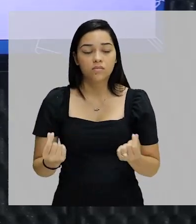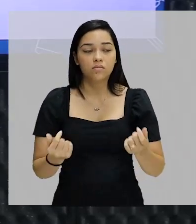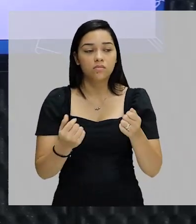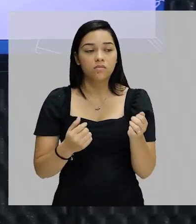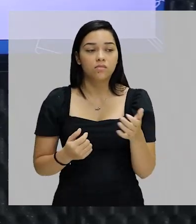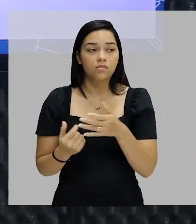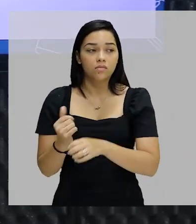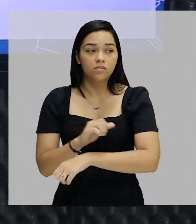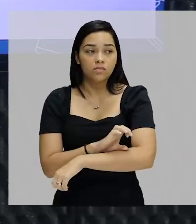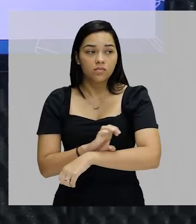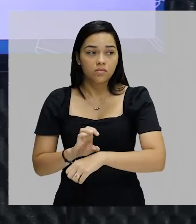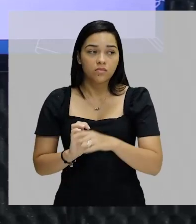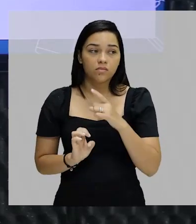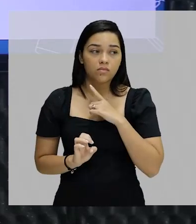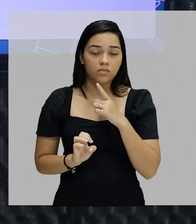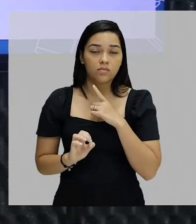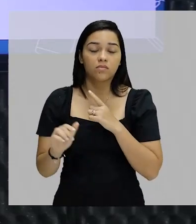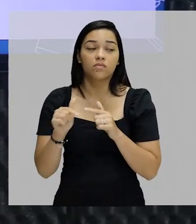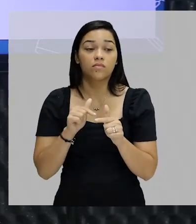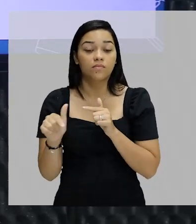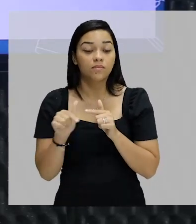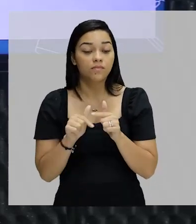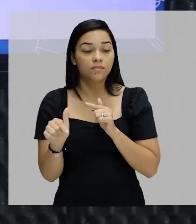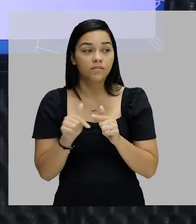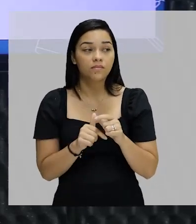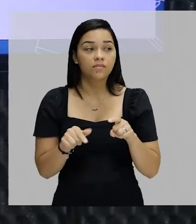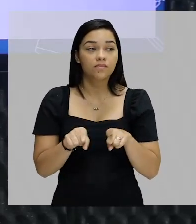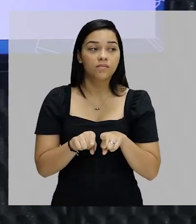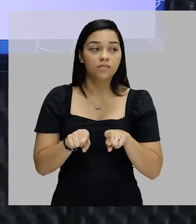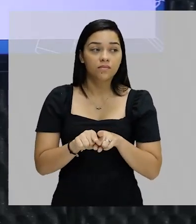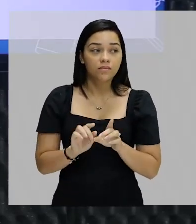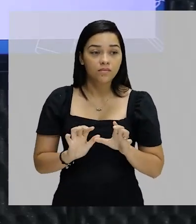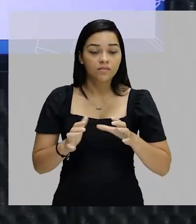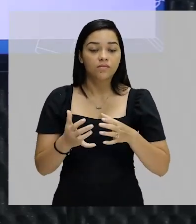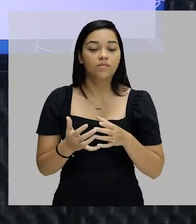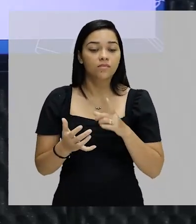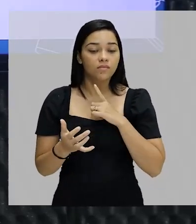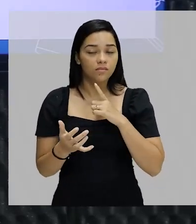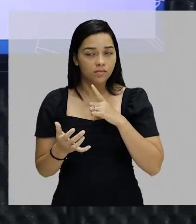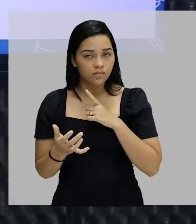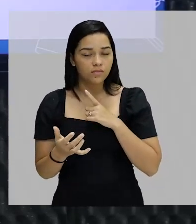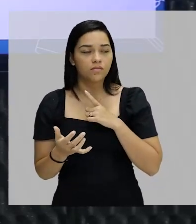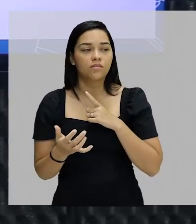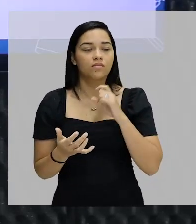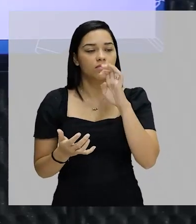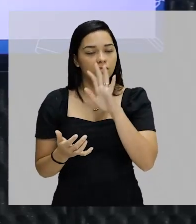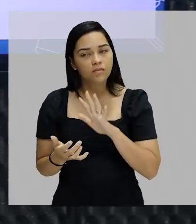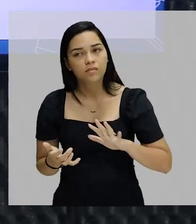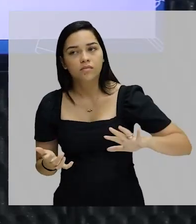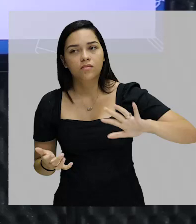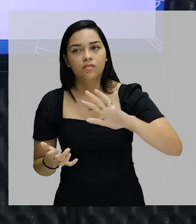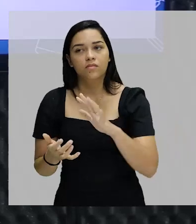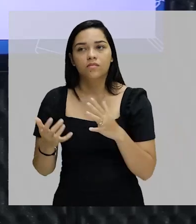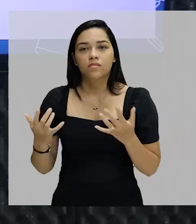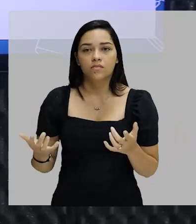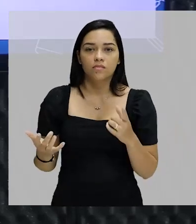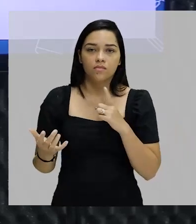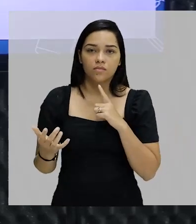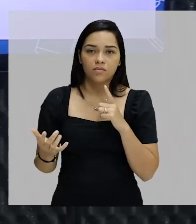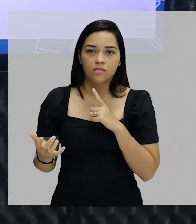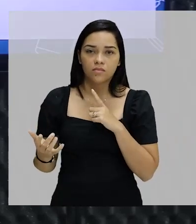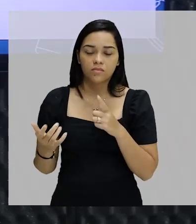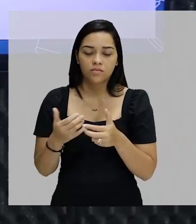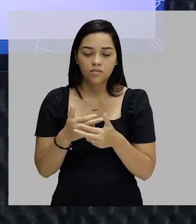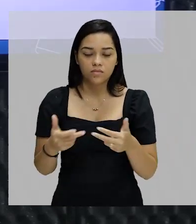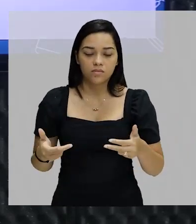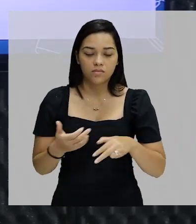nova ética, essa nova visão sobre trabalho e sobre lucro, que veio do protestantismo europeu, racionalizador,